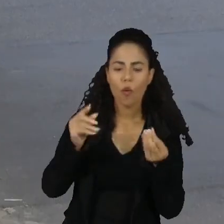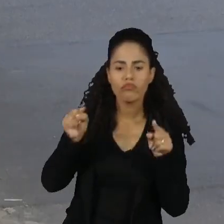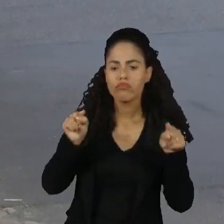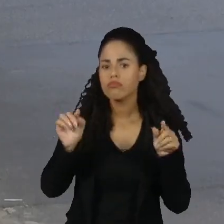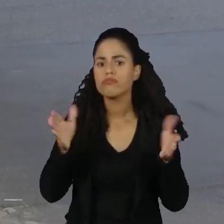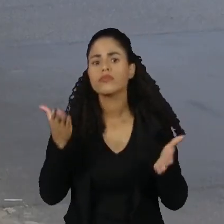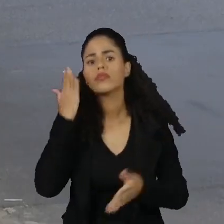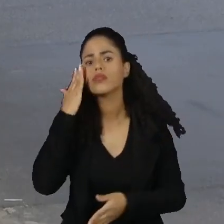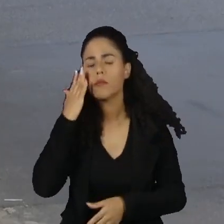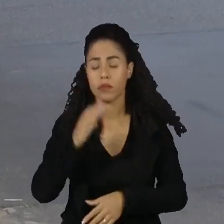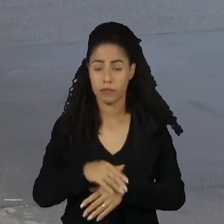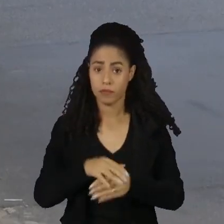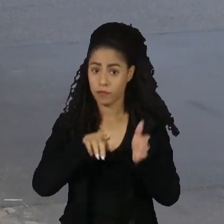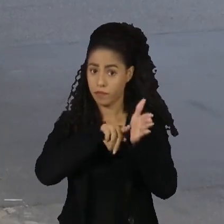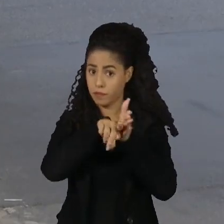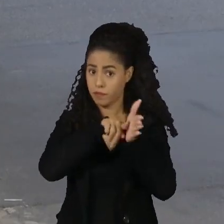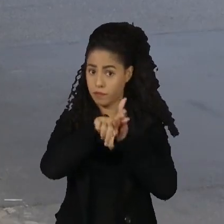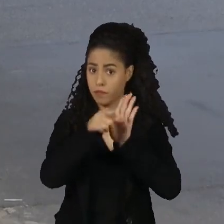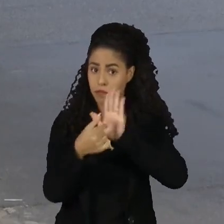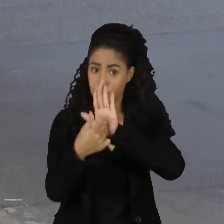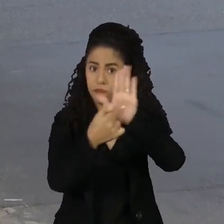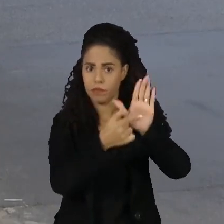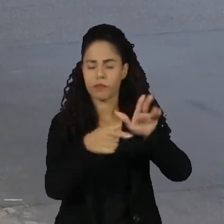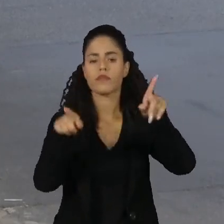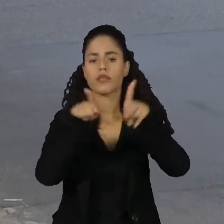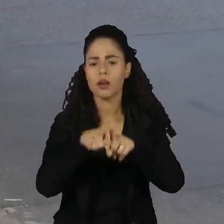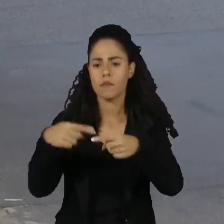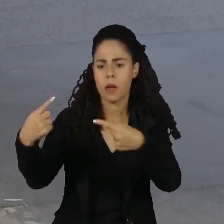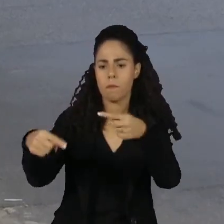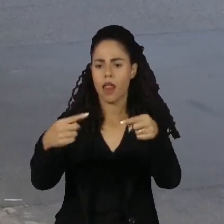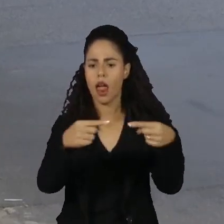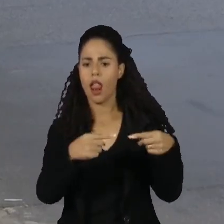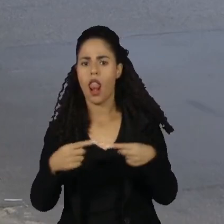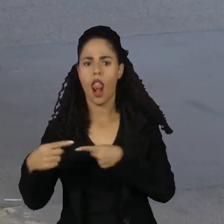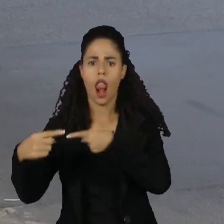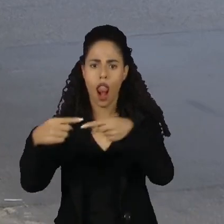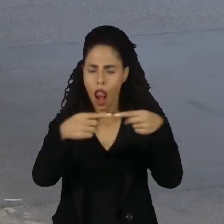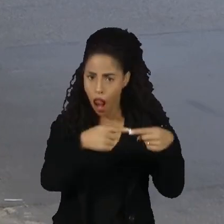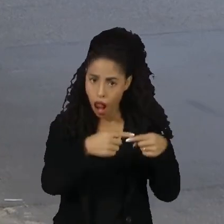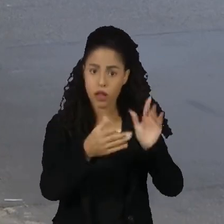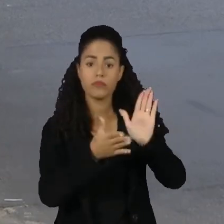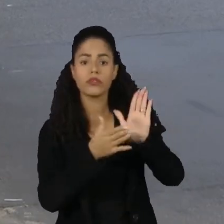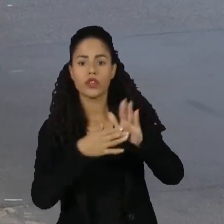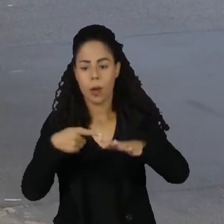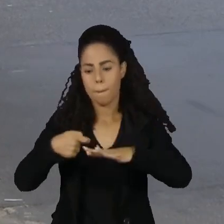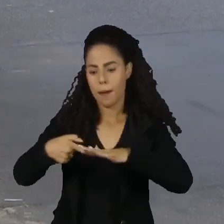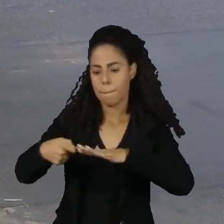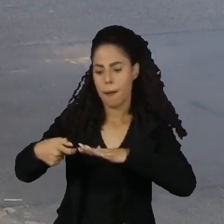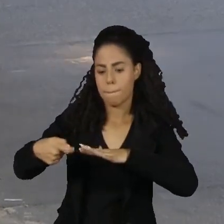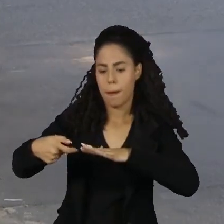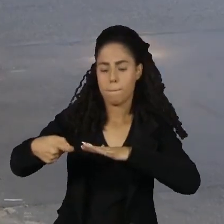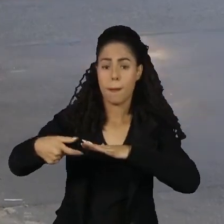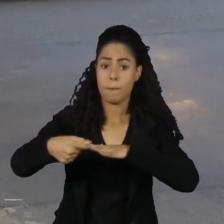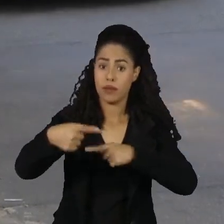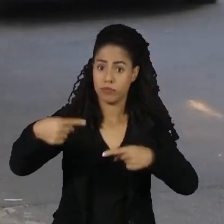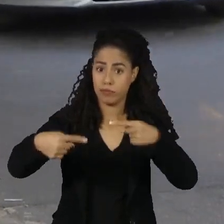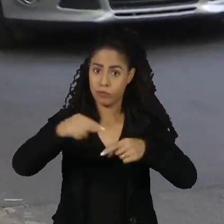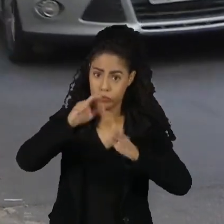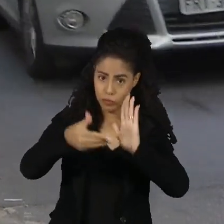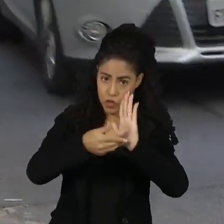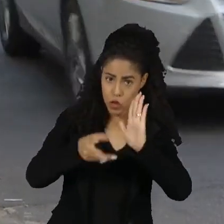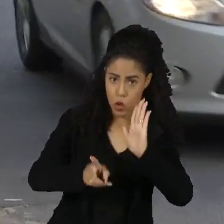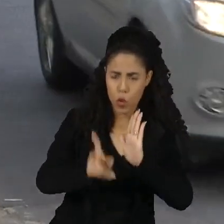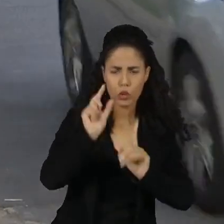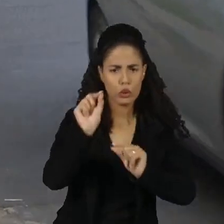recebeu. A pesquisa traz à tona mais um fator para o debate sobre o projeto de lei das fake news, que está em discussão no Congresso e